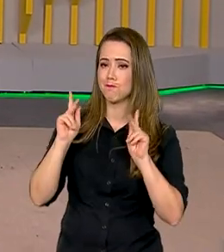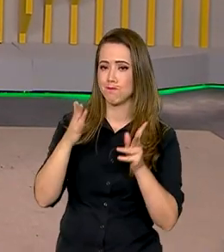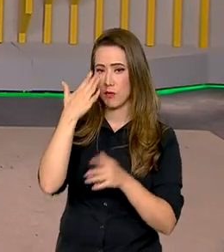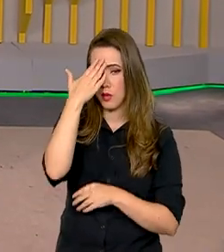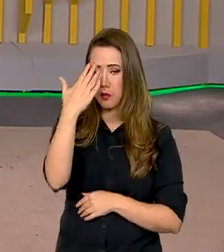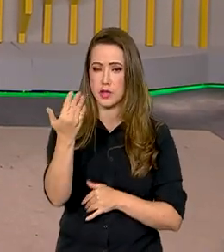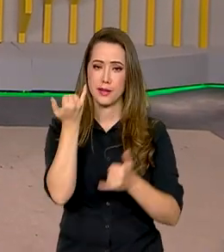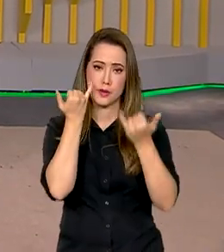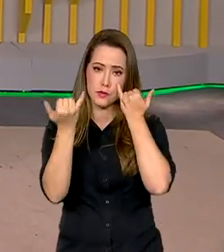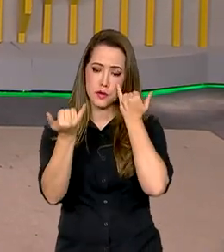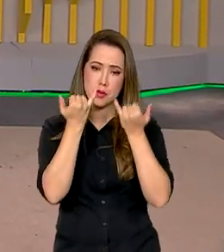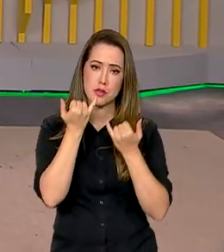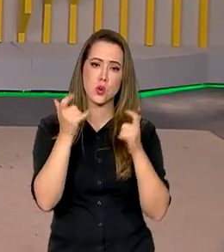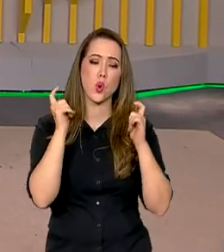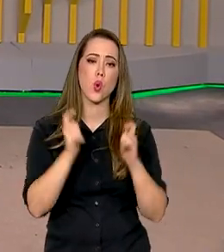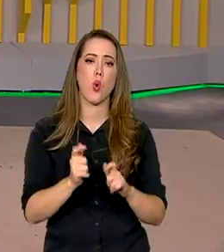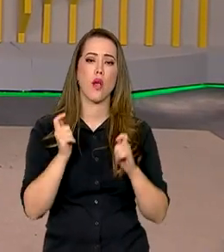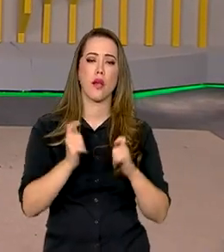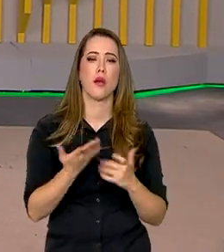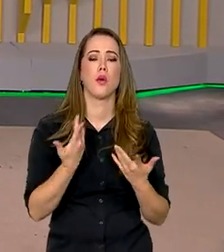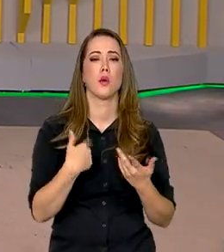Mundim falando com a gente direto do Palácio do Planalto. Obrigado.